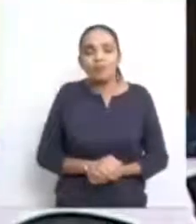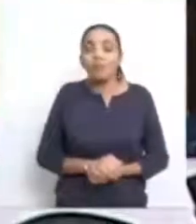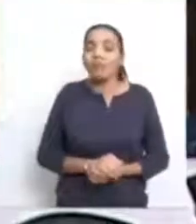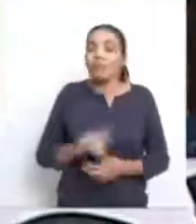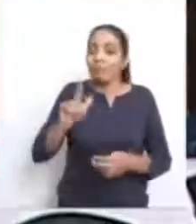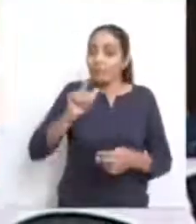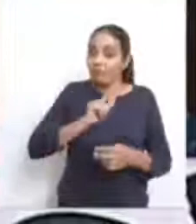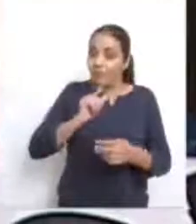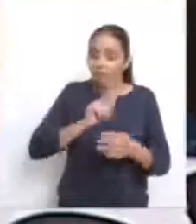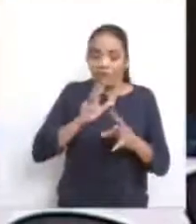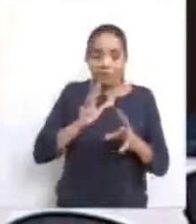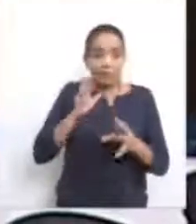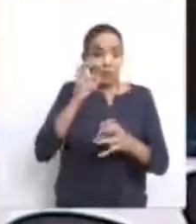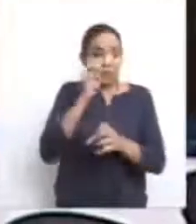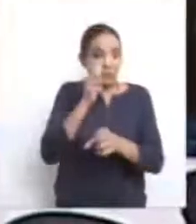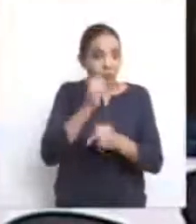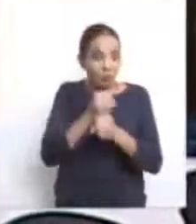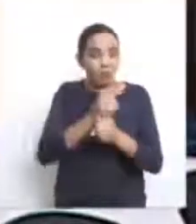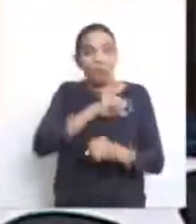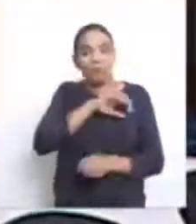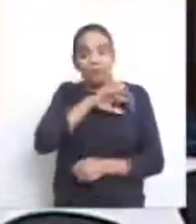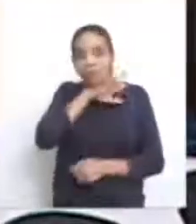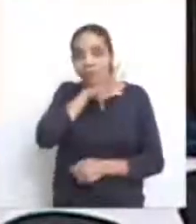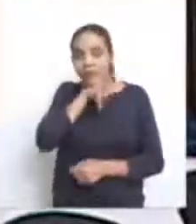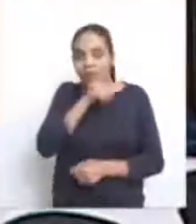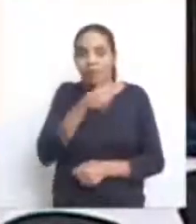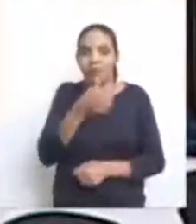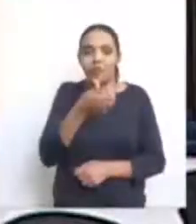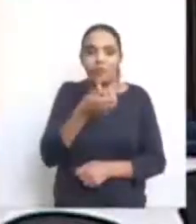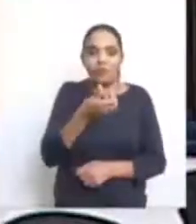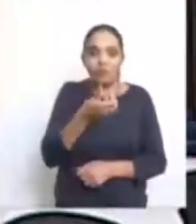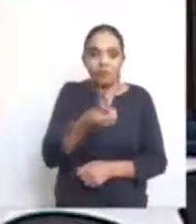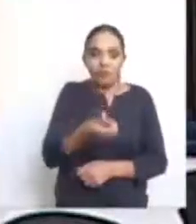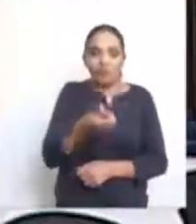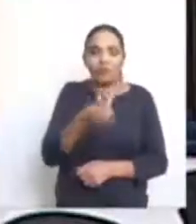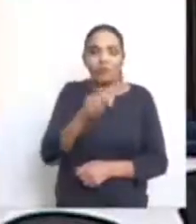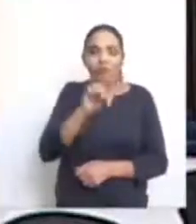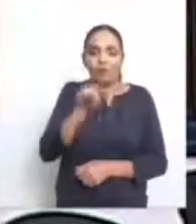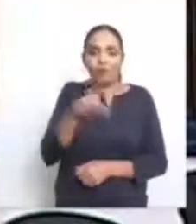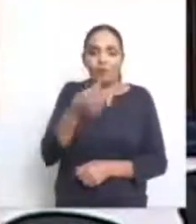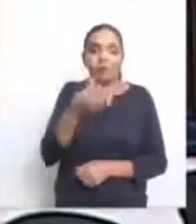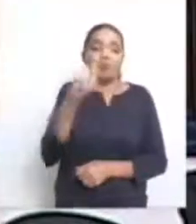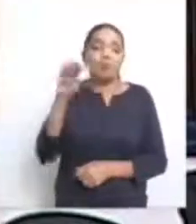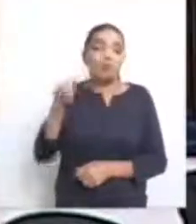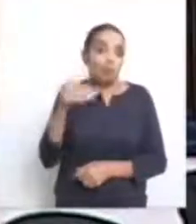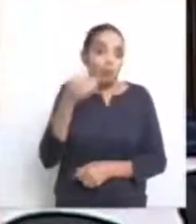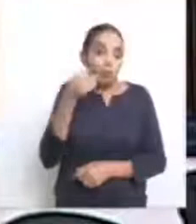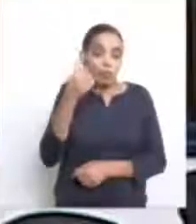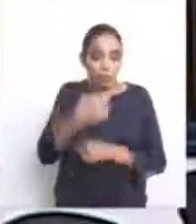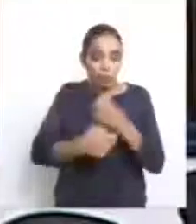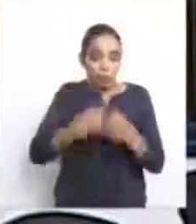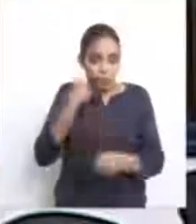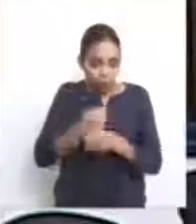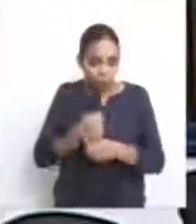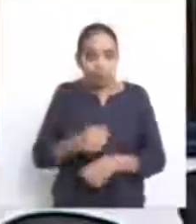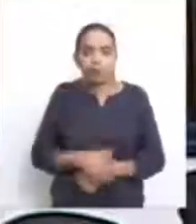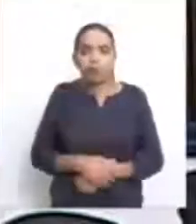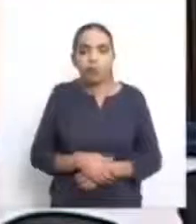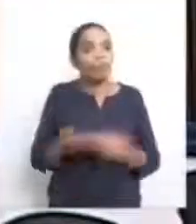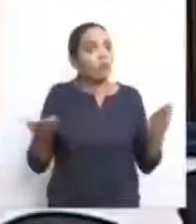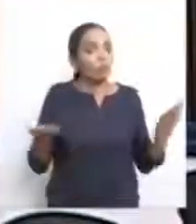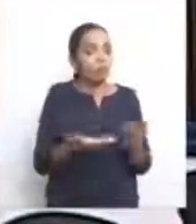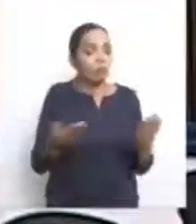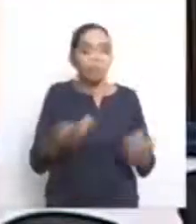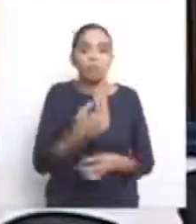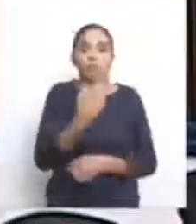somava uma receita de 56 bilhões e 25 anos, atualizados pelo IPCA para hoje. Esse modelo soma uma